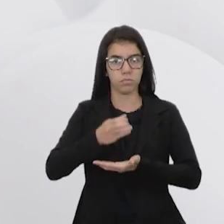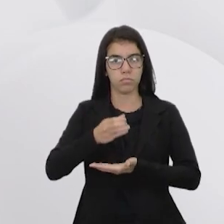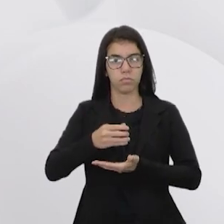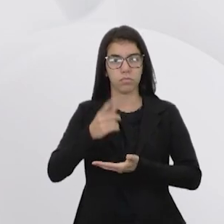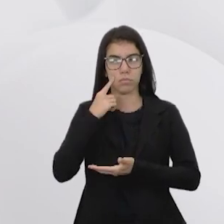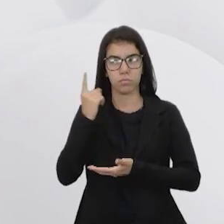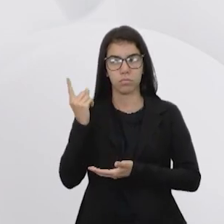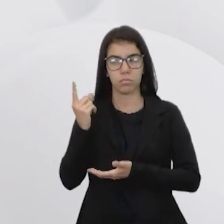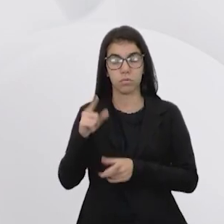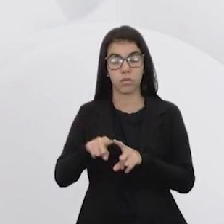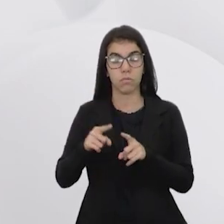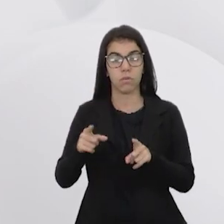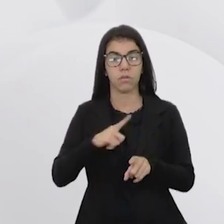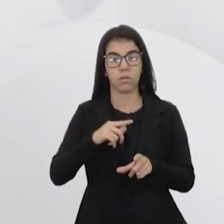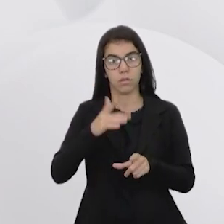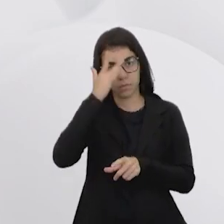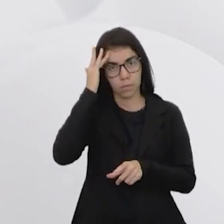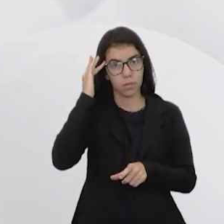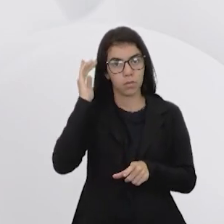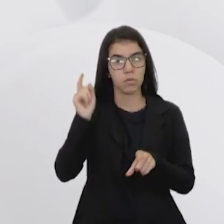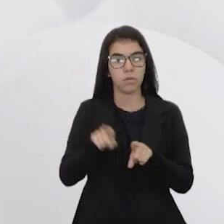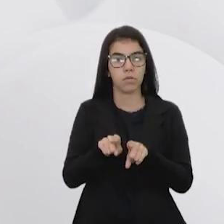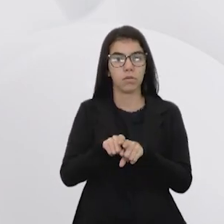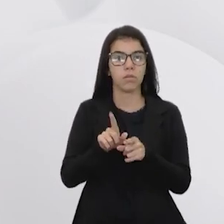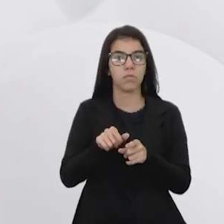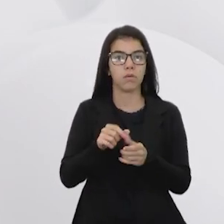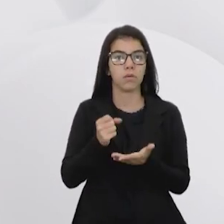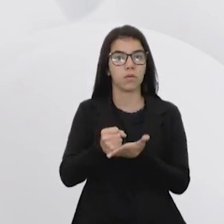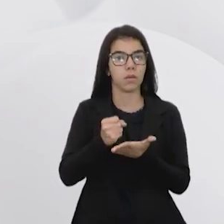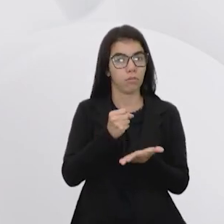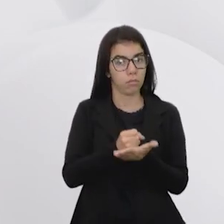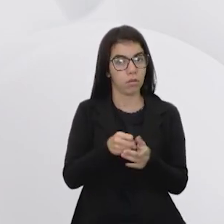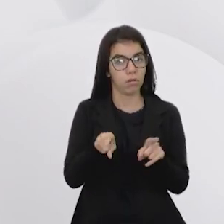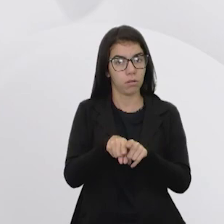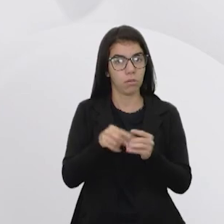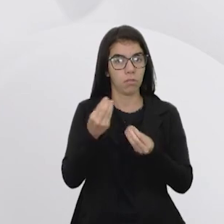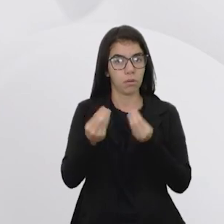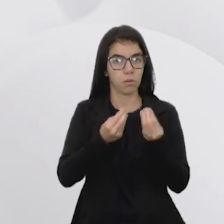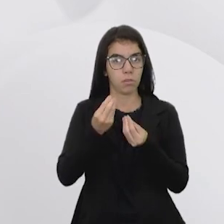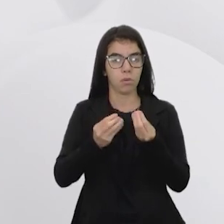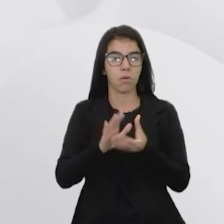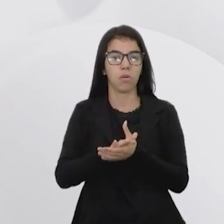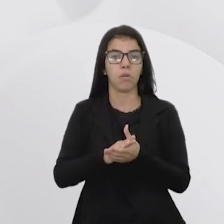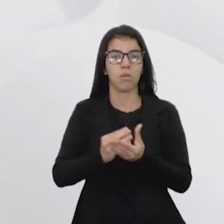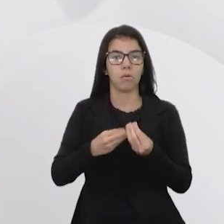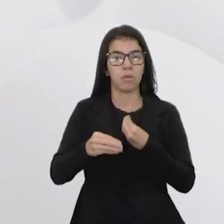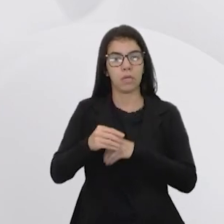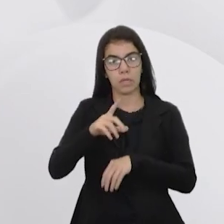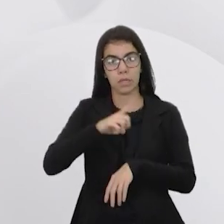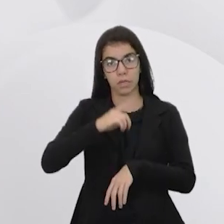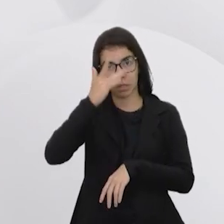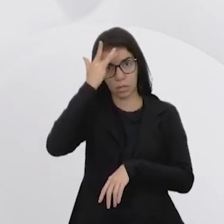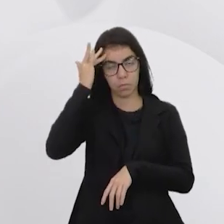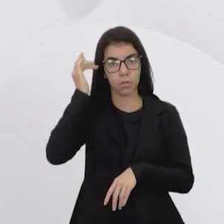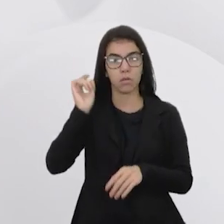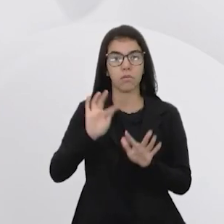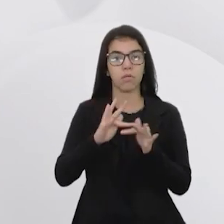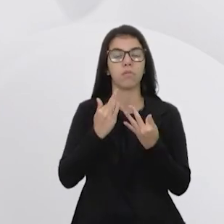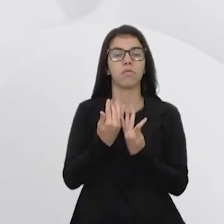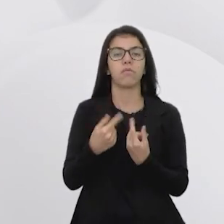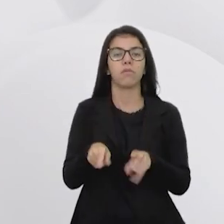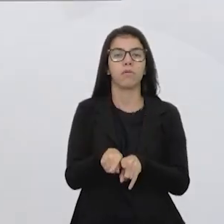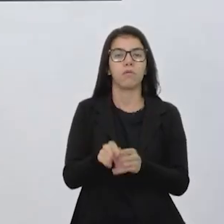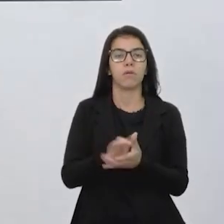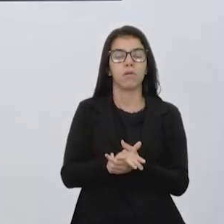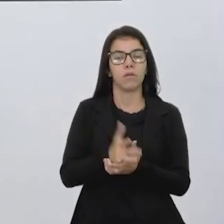Só que eu tenho pessoas que são empregadas através desse comércio, né? Então, eu tenho pessoas, eu tenho famílias, eu